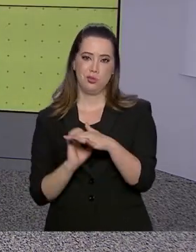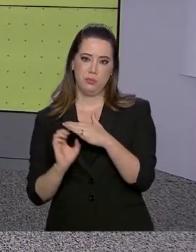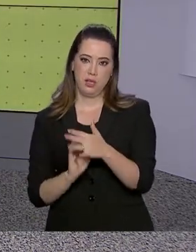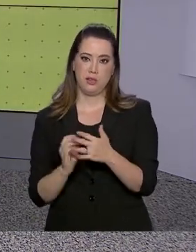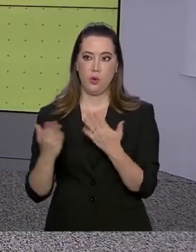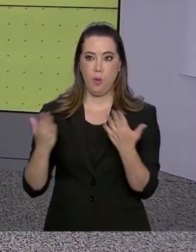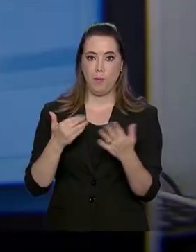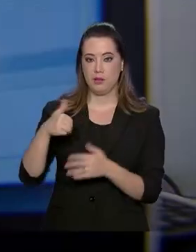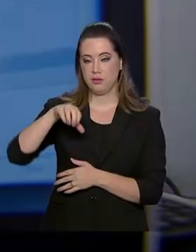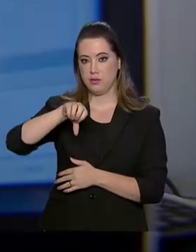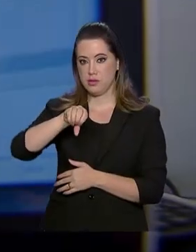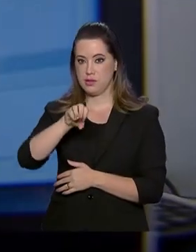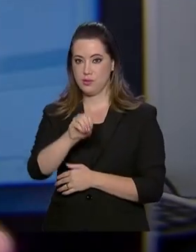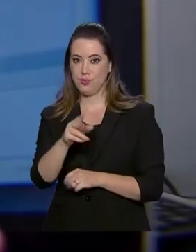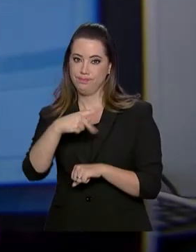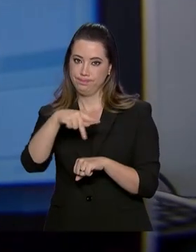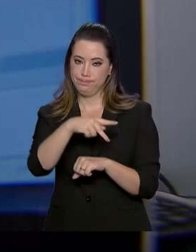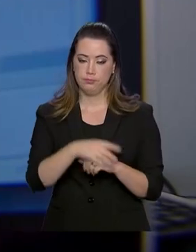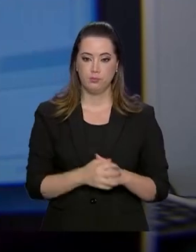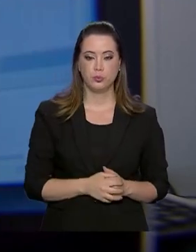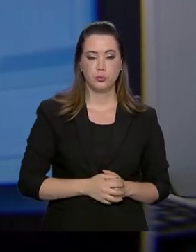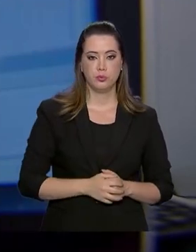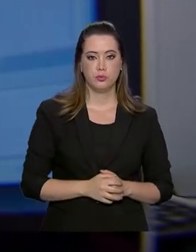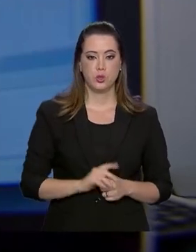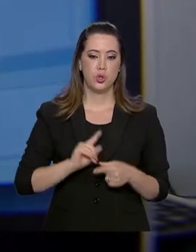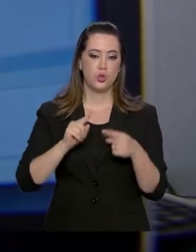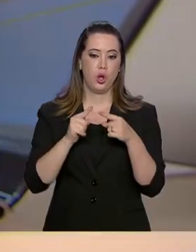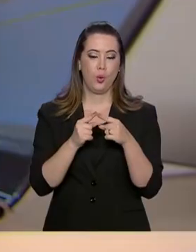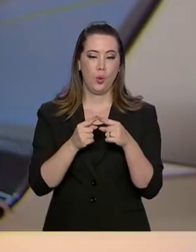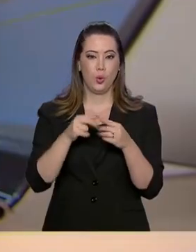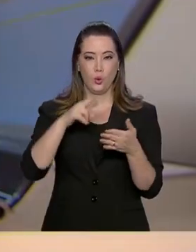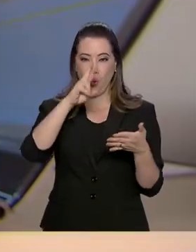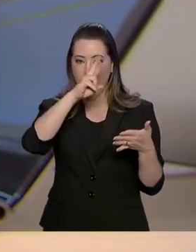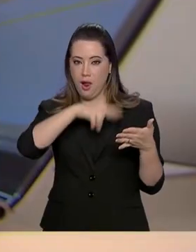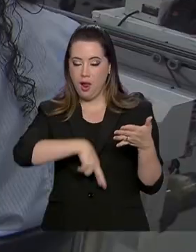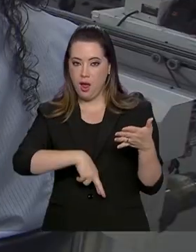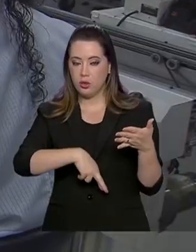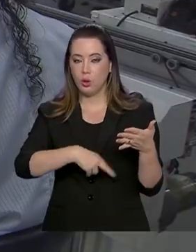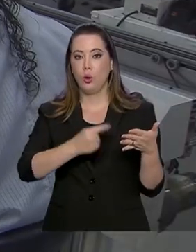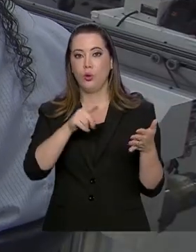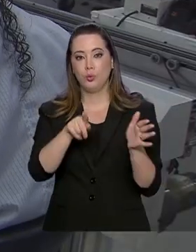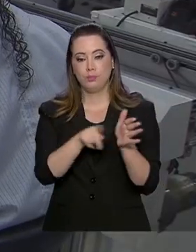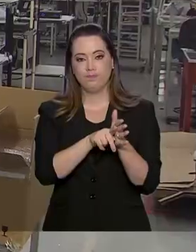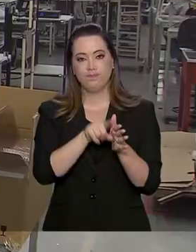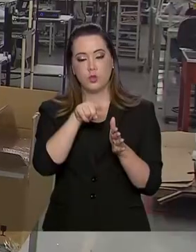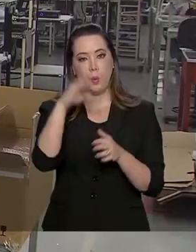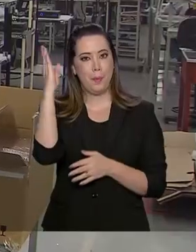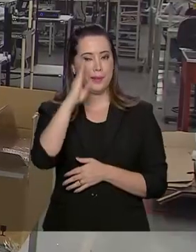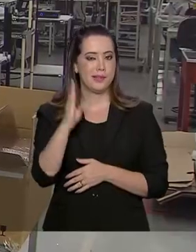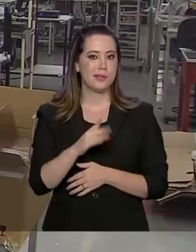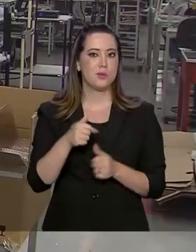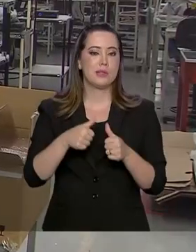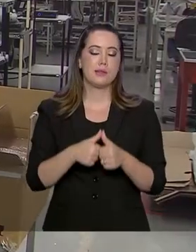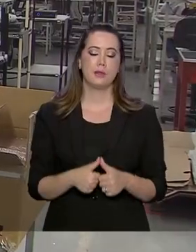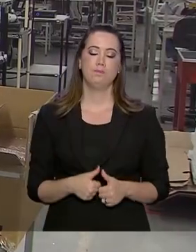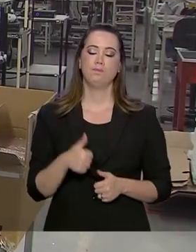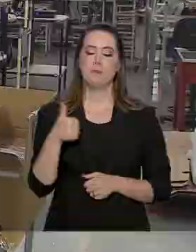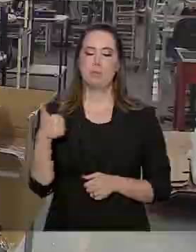economias. De acordo com o último relatório do InBusiness, o Brasil ocupa a posição de número